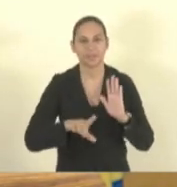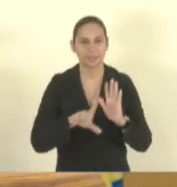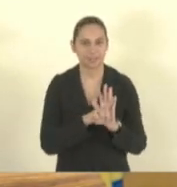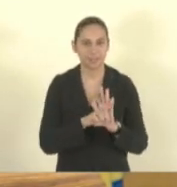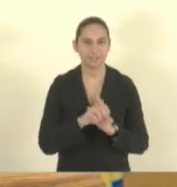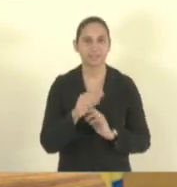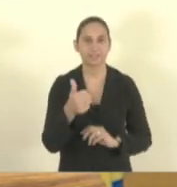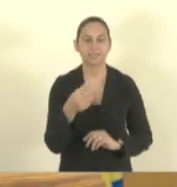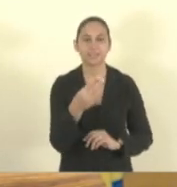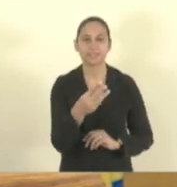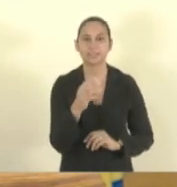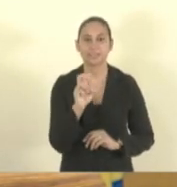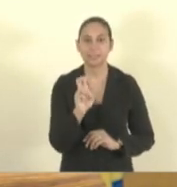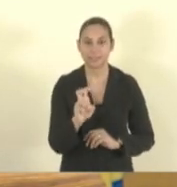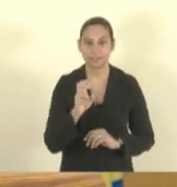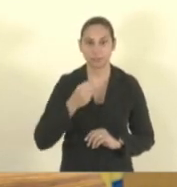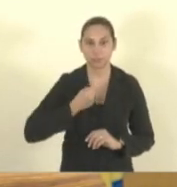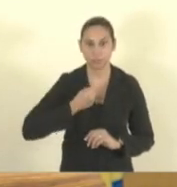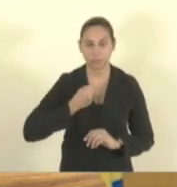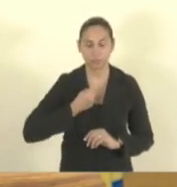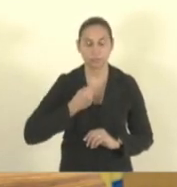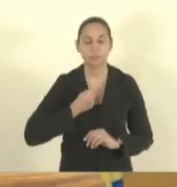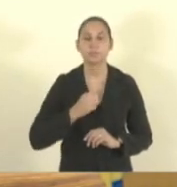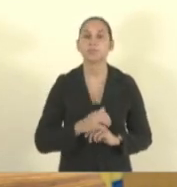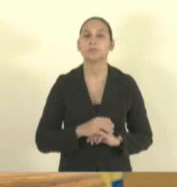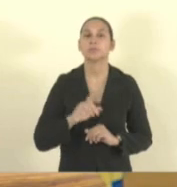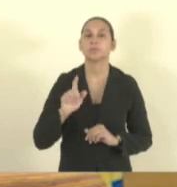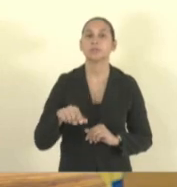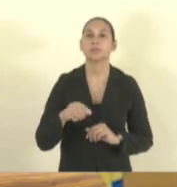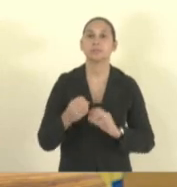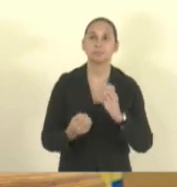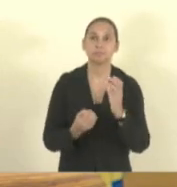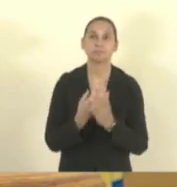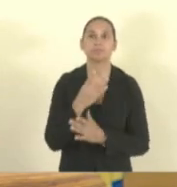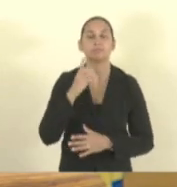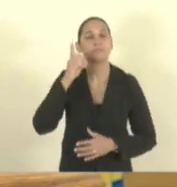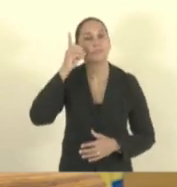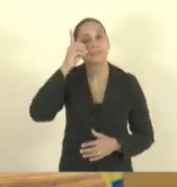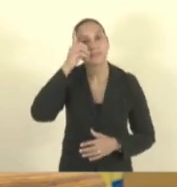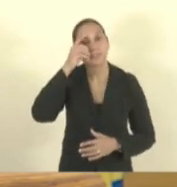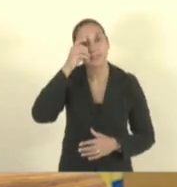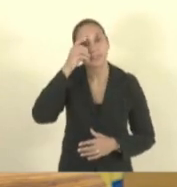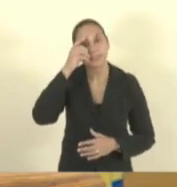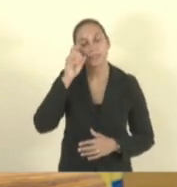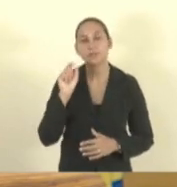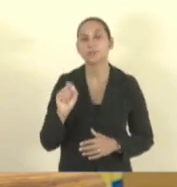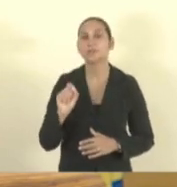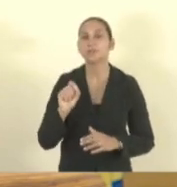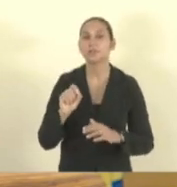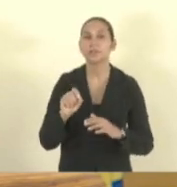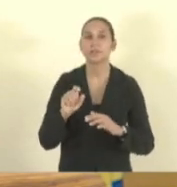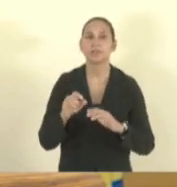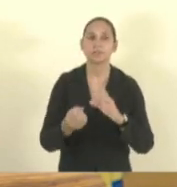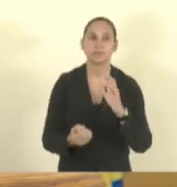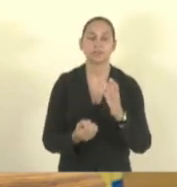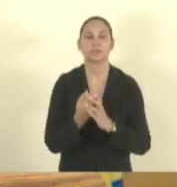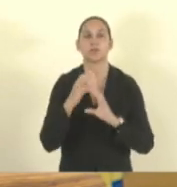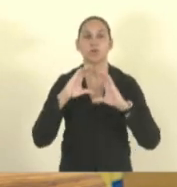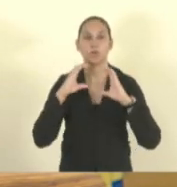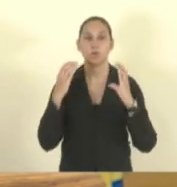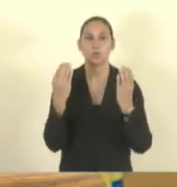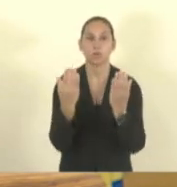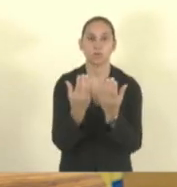135, de 2023, de autoria do deputado Deninho Silva, que cria o Conselho Escolar